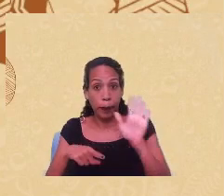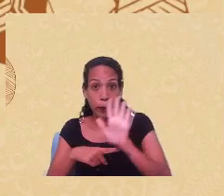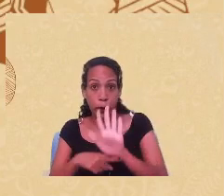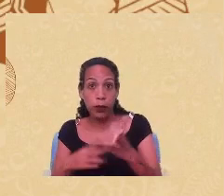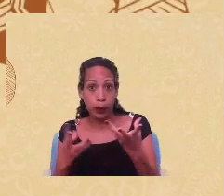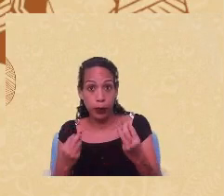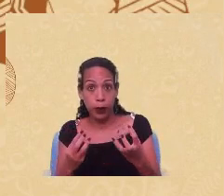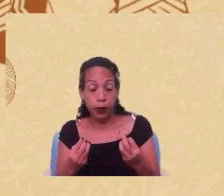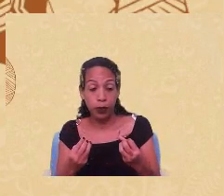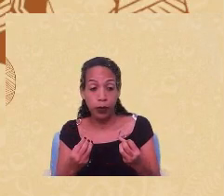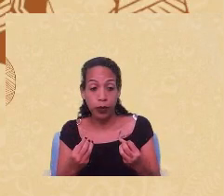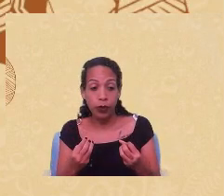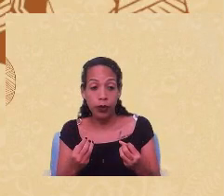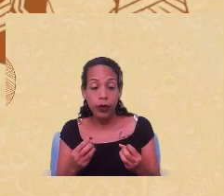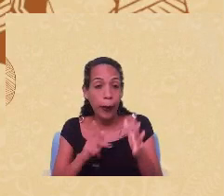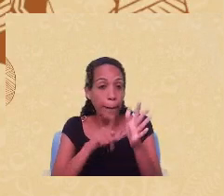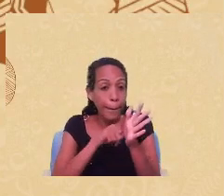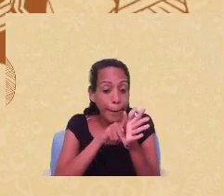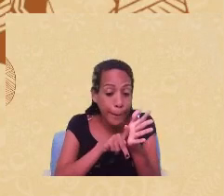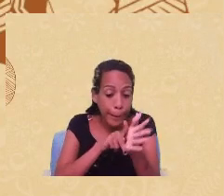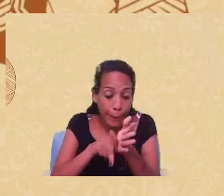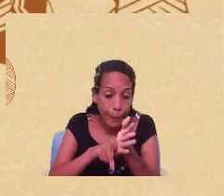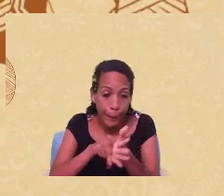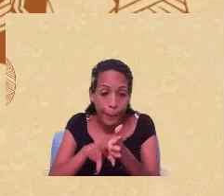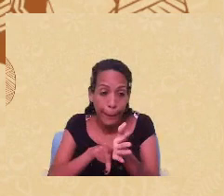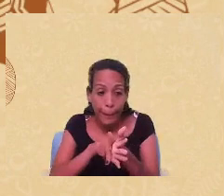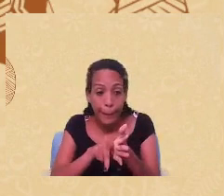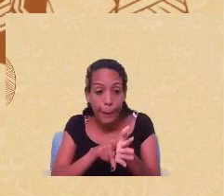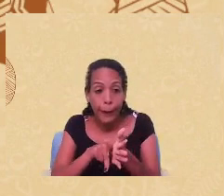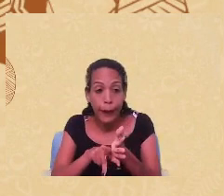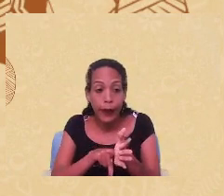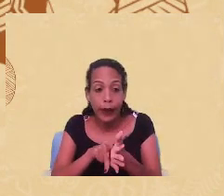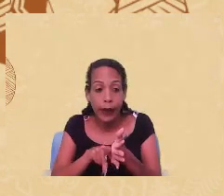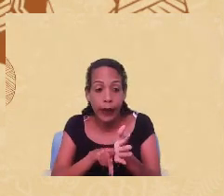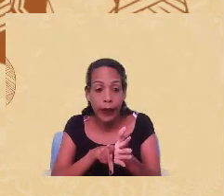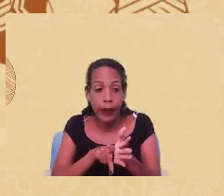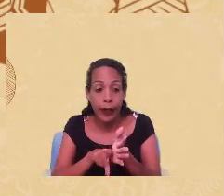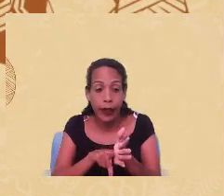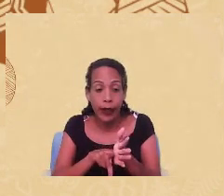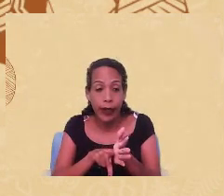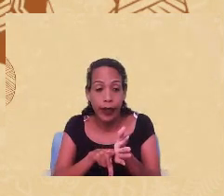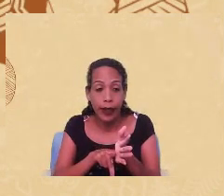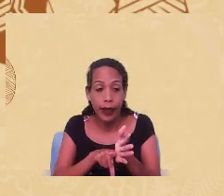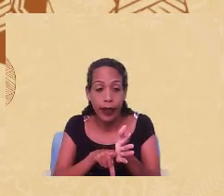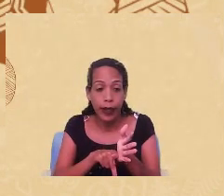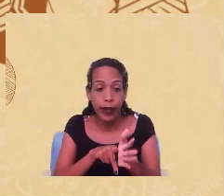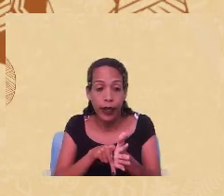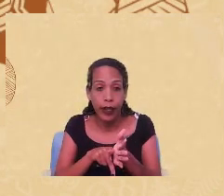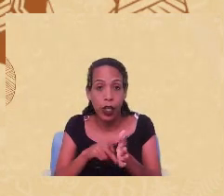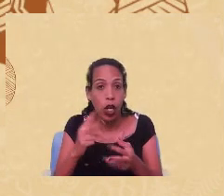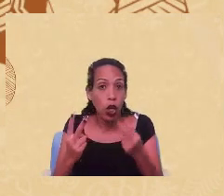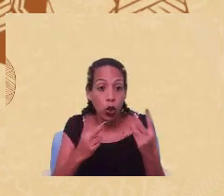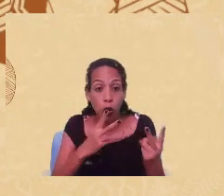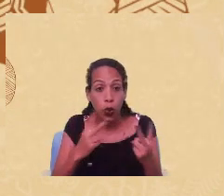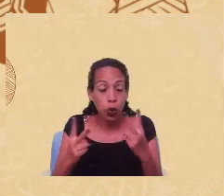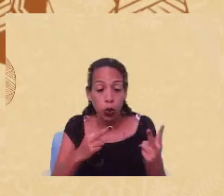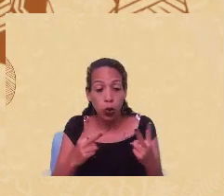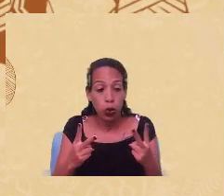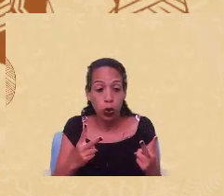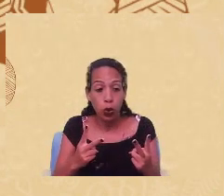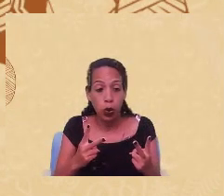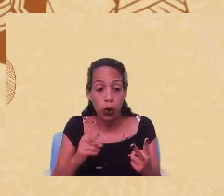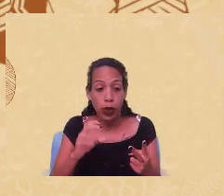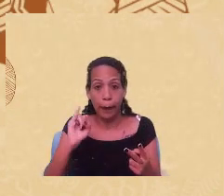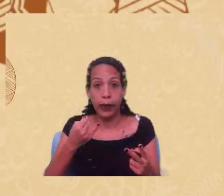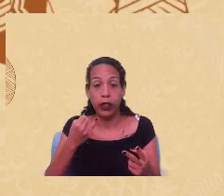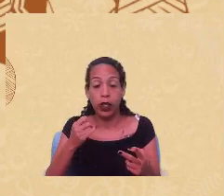minhas pesquisas. E vou partir deles dois a partir de uma provocação do